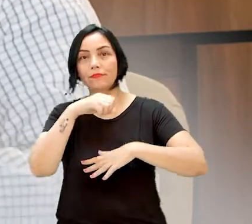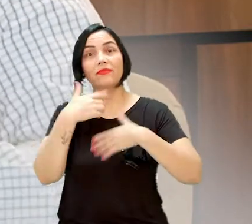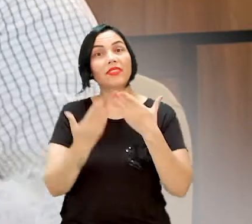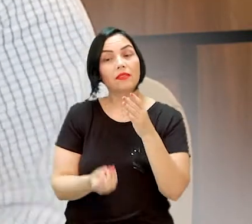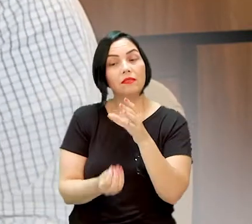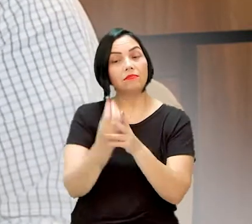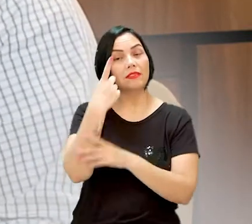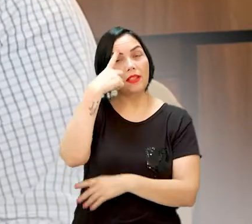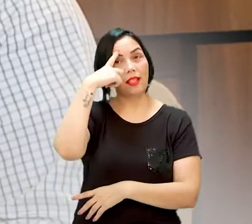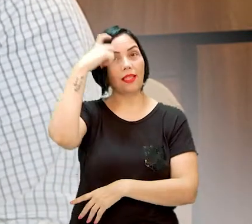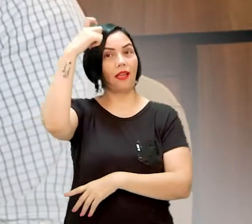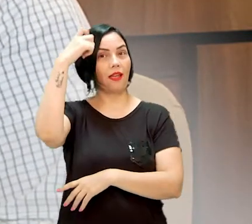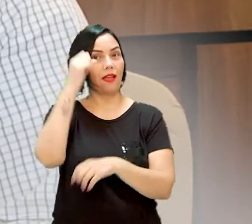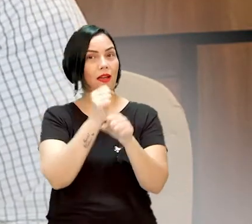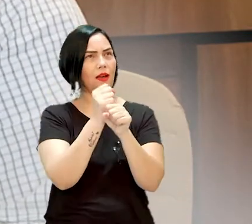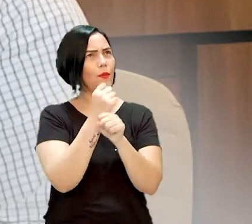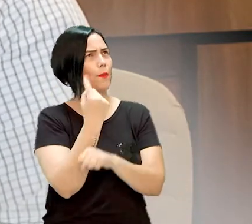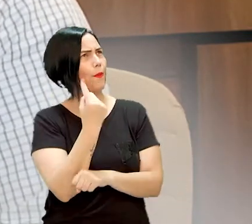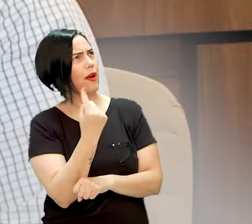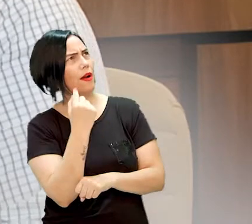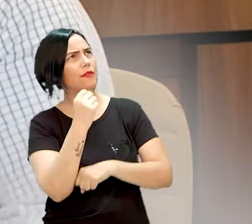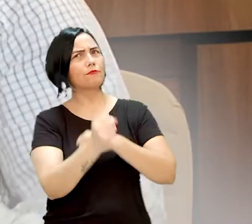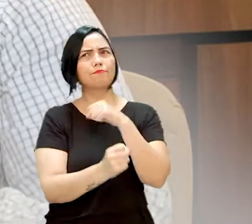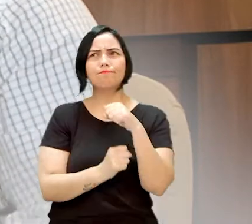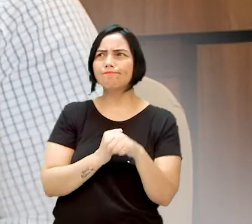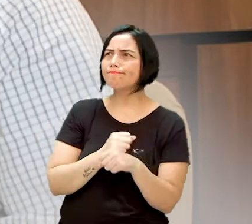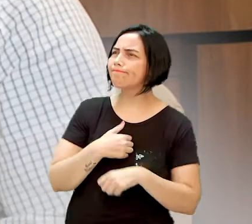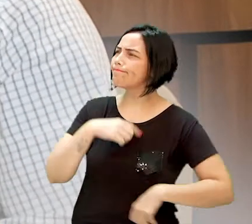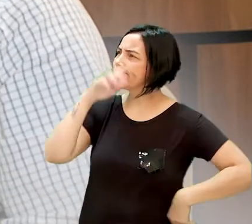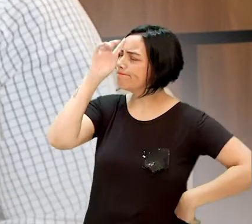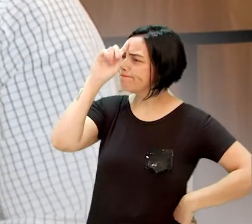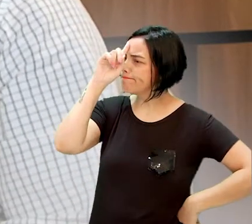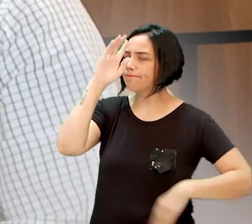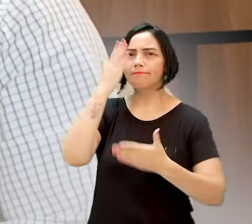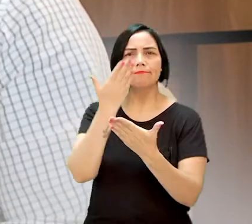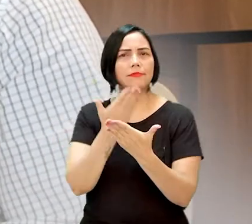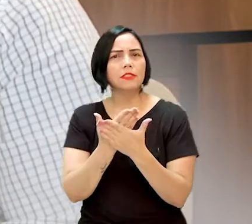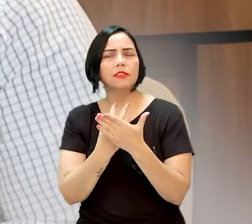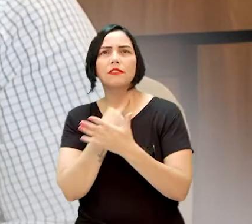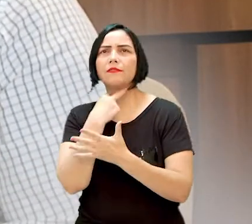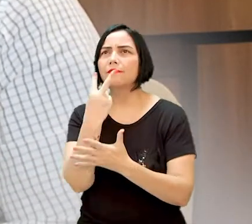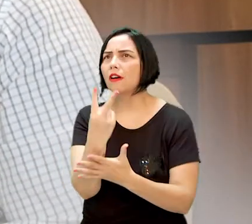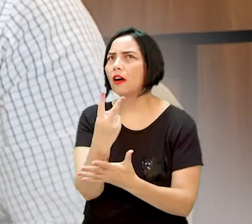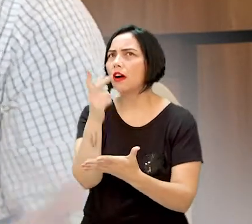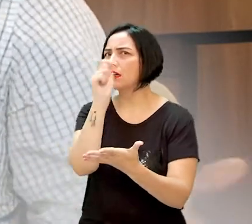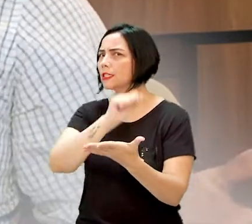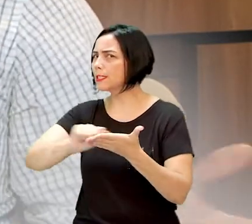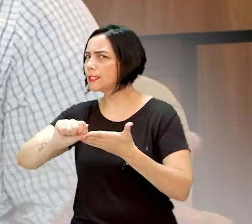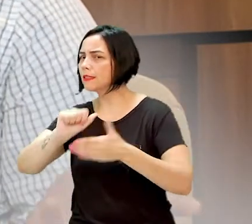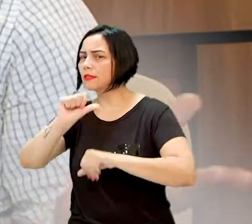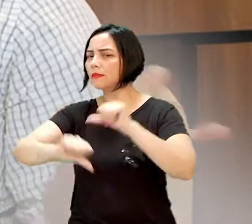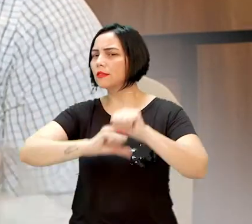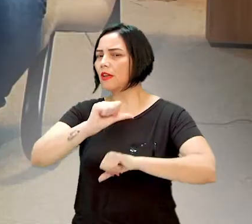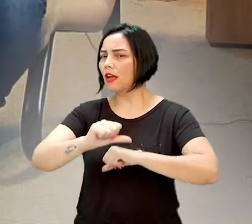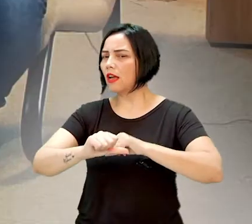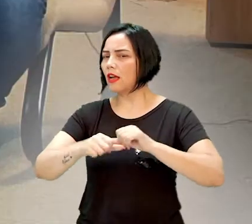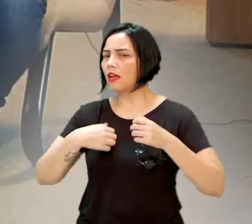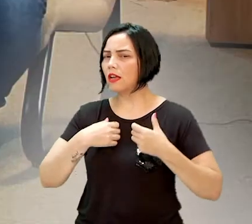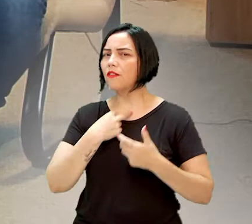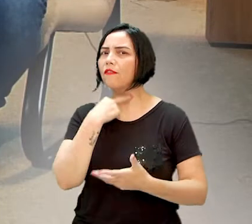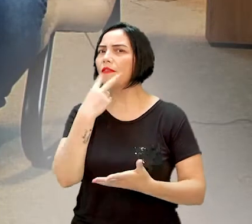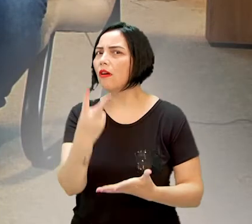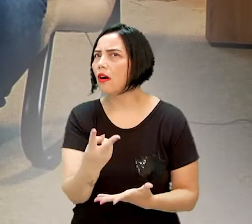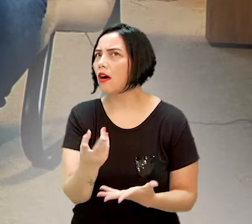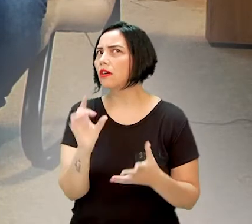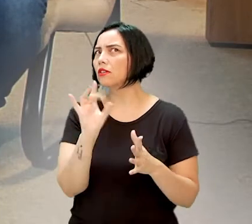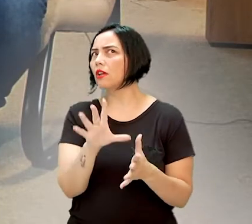ali surgiu a ideia, depois de um ano, eu digo, poxa, já criei voz e não tenho o poder de uma caneta, de mudar nada. Simplesmente, estou